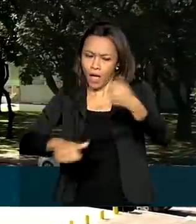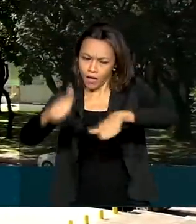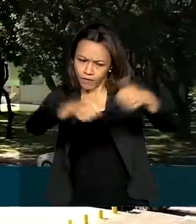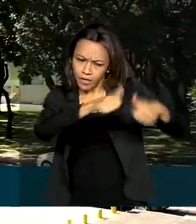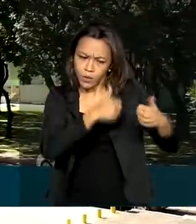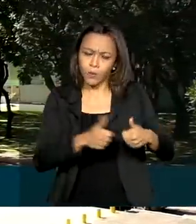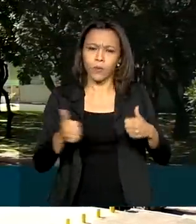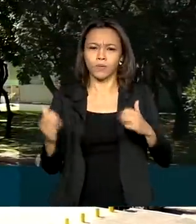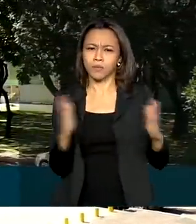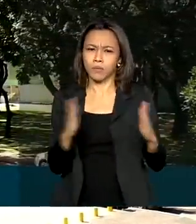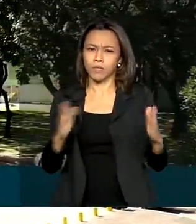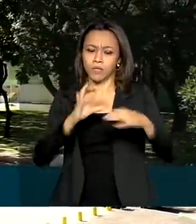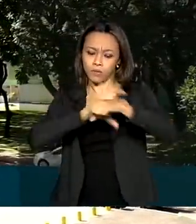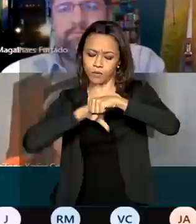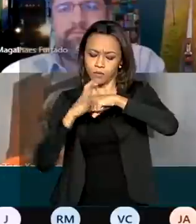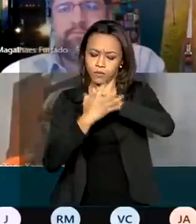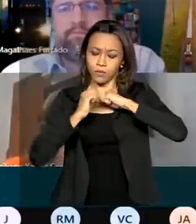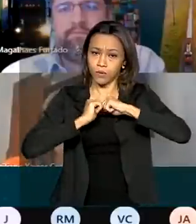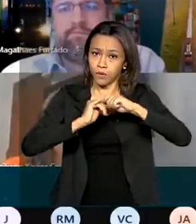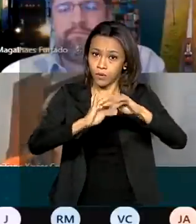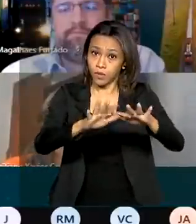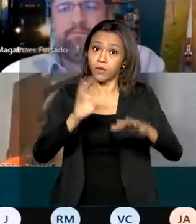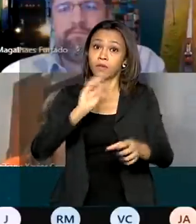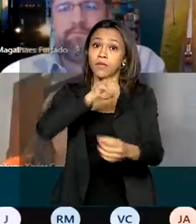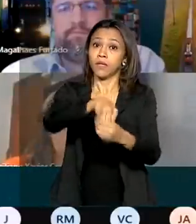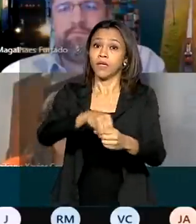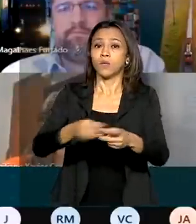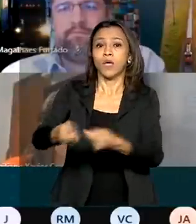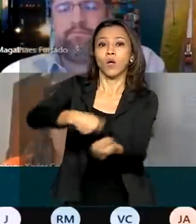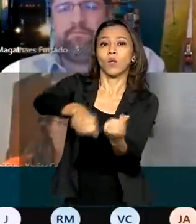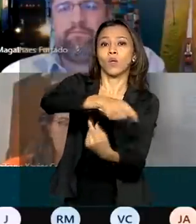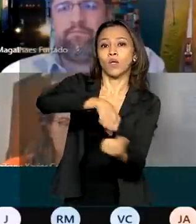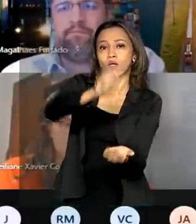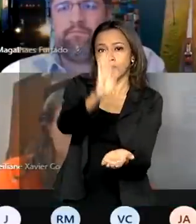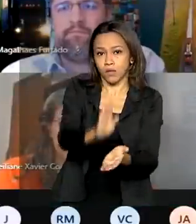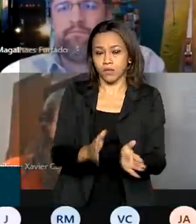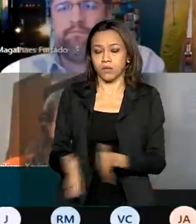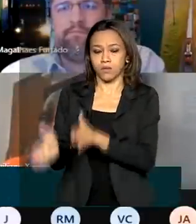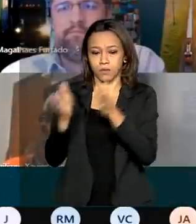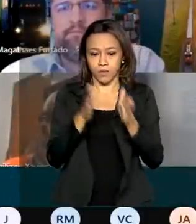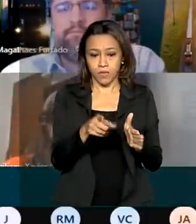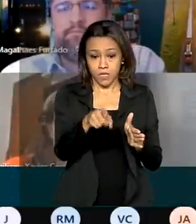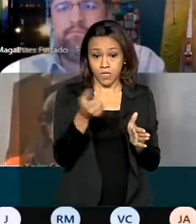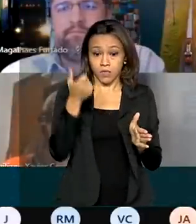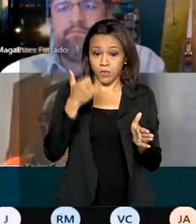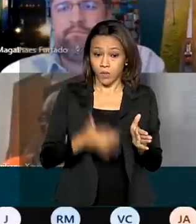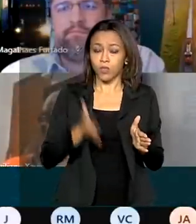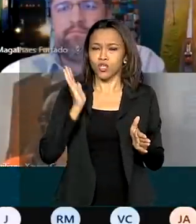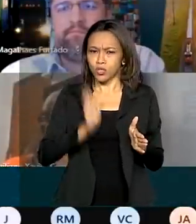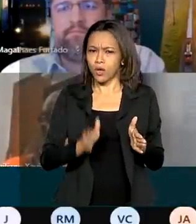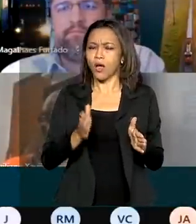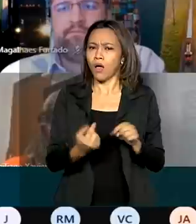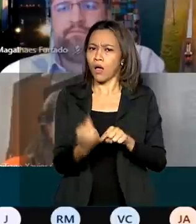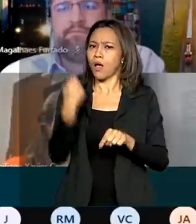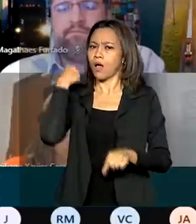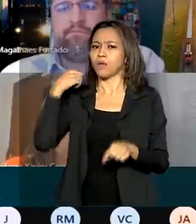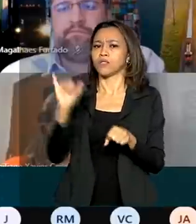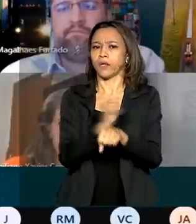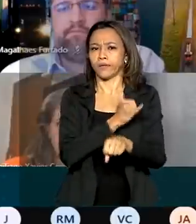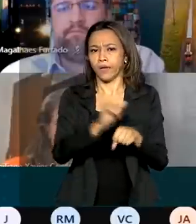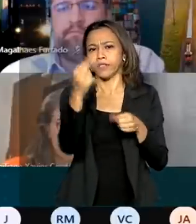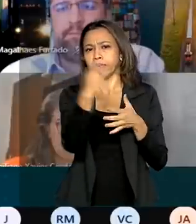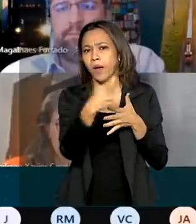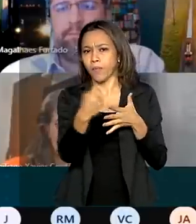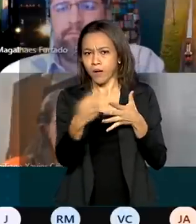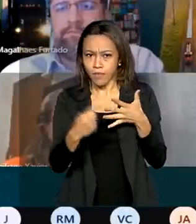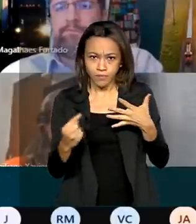coronavírus na economia. É um setor que faltava ser contemplado, já foram adotadas medidas nas aplicações